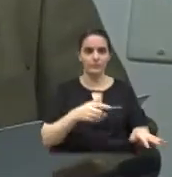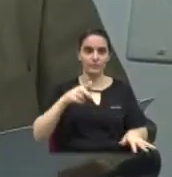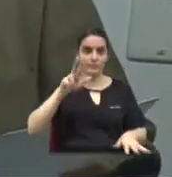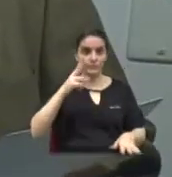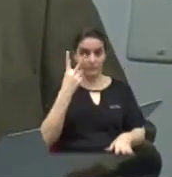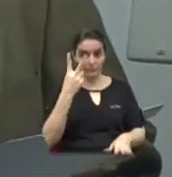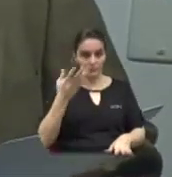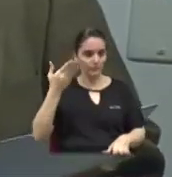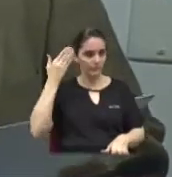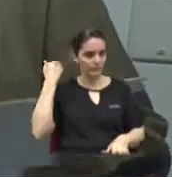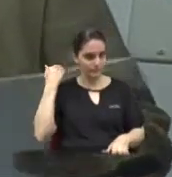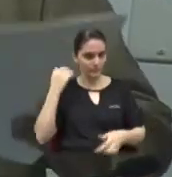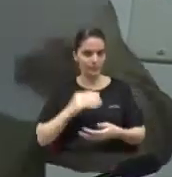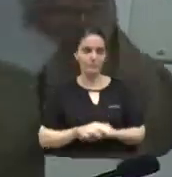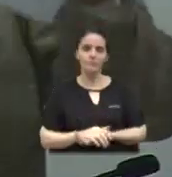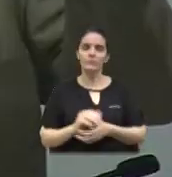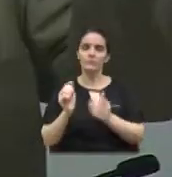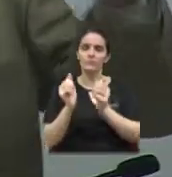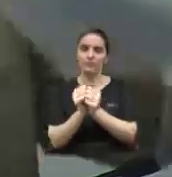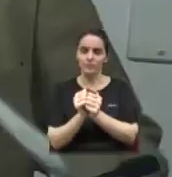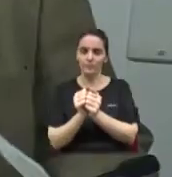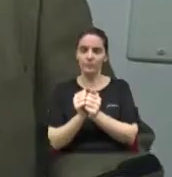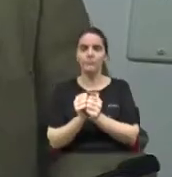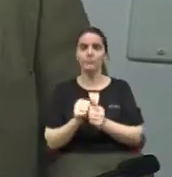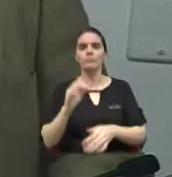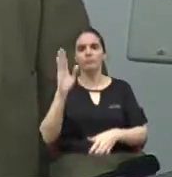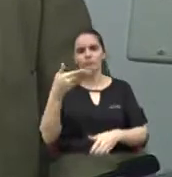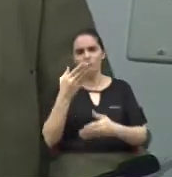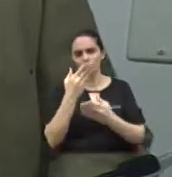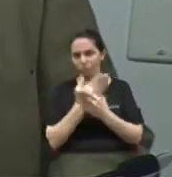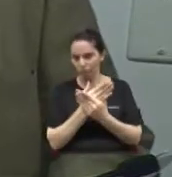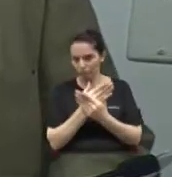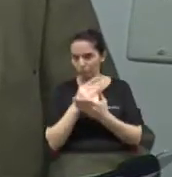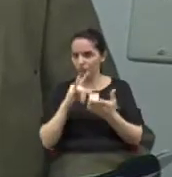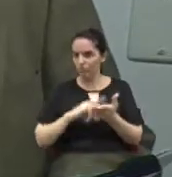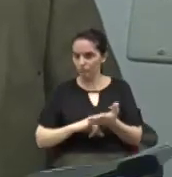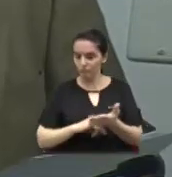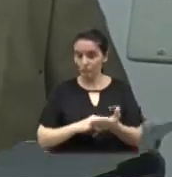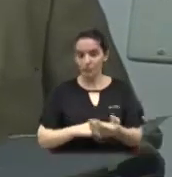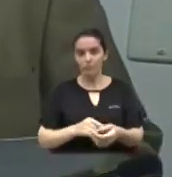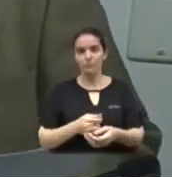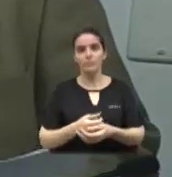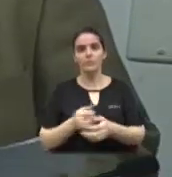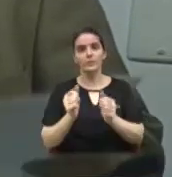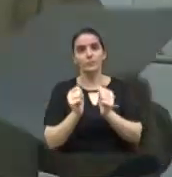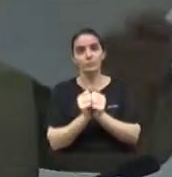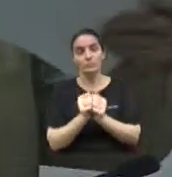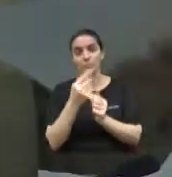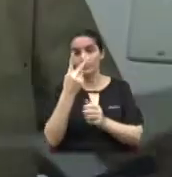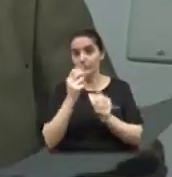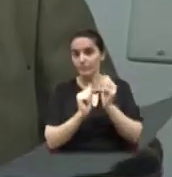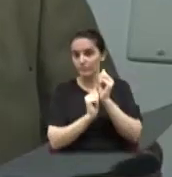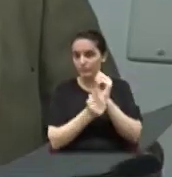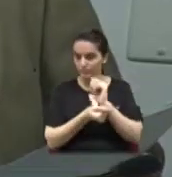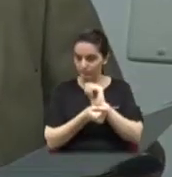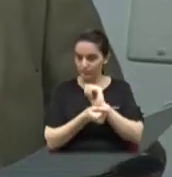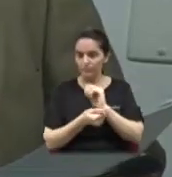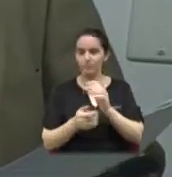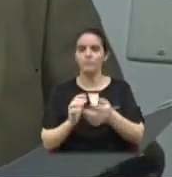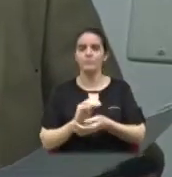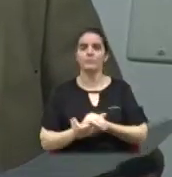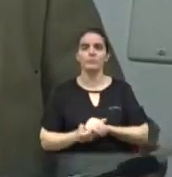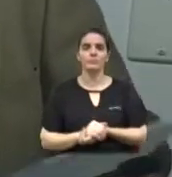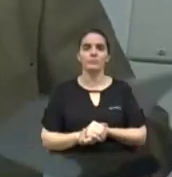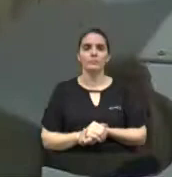governador Márcio França, eu já protocolei documentos pessoalmente com ele duas vezes, no próprio gabinete do